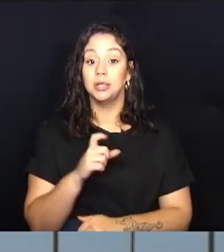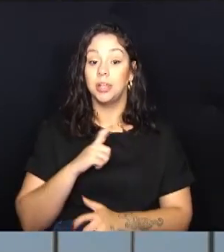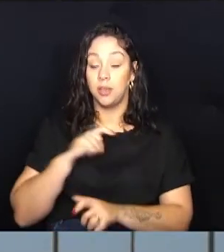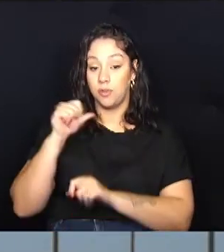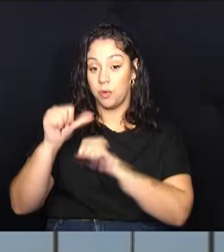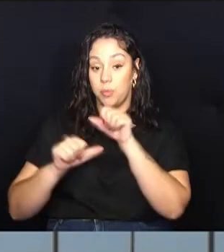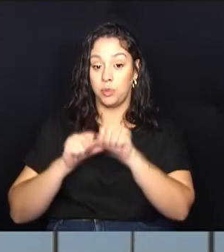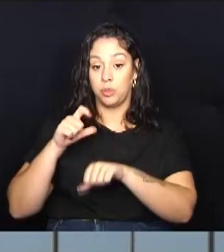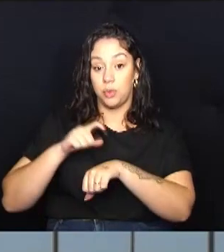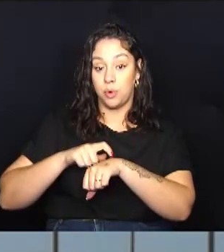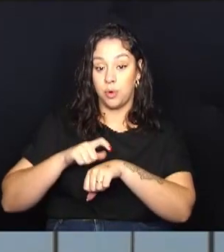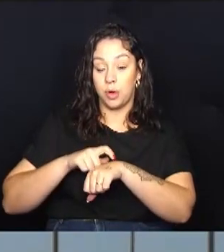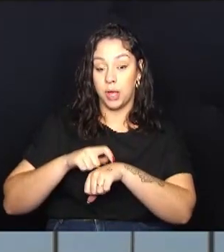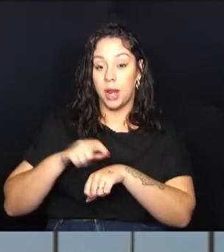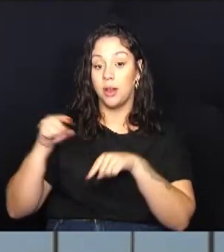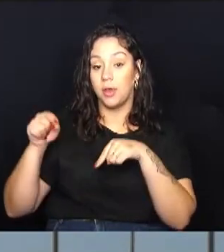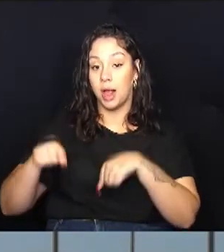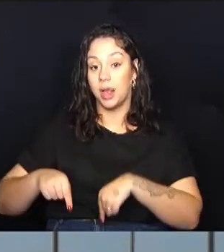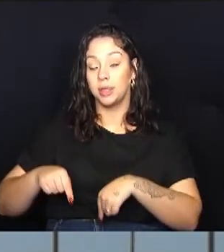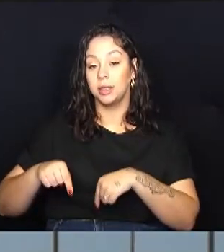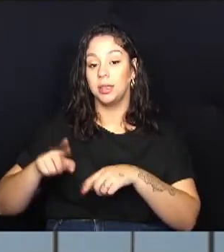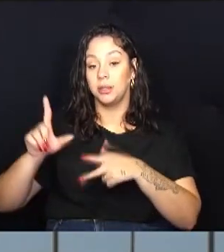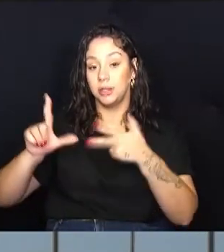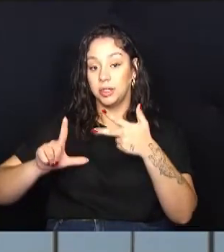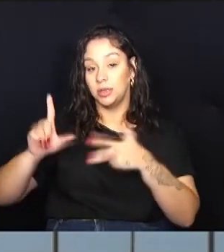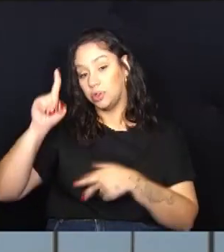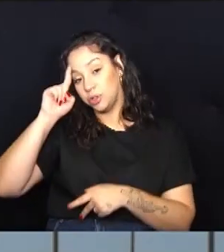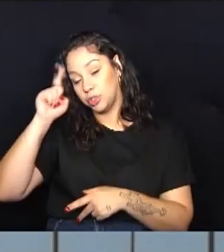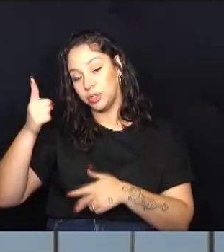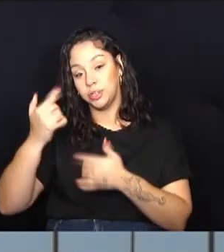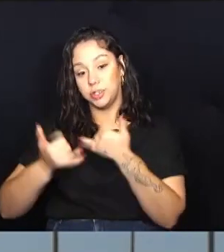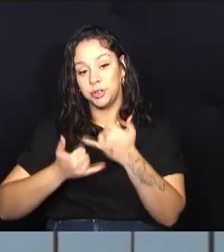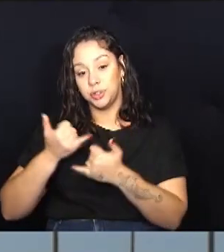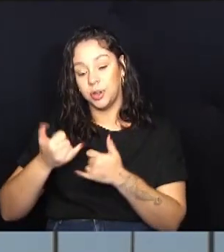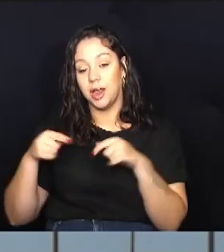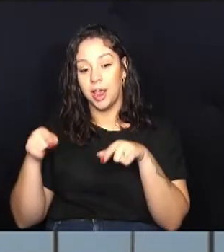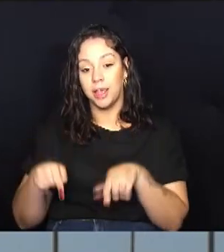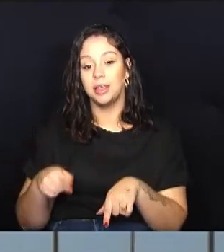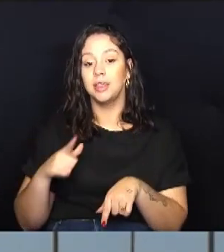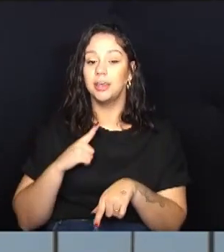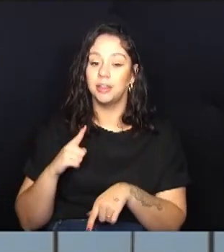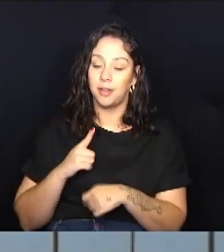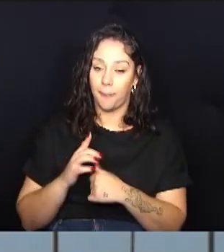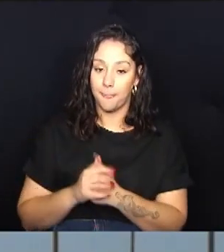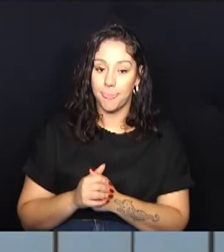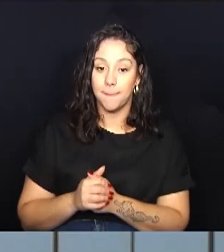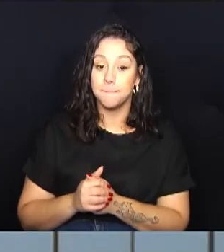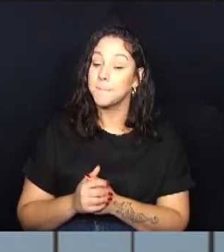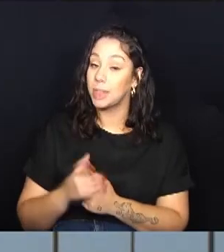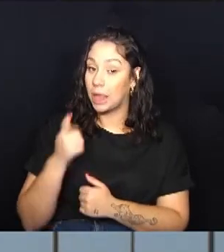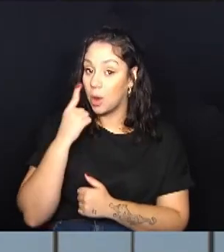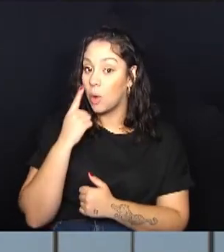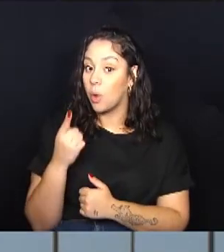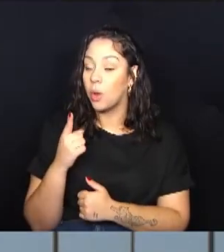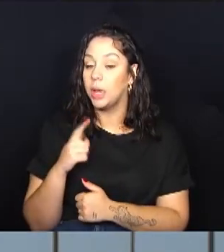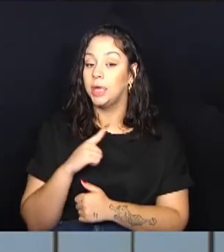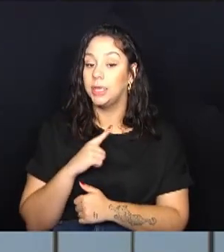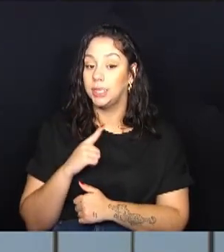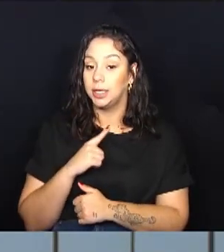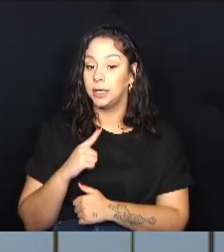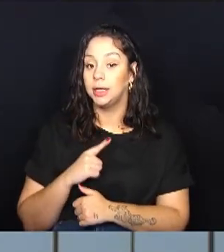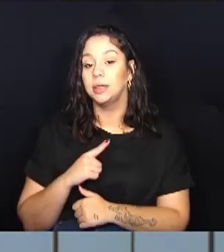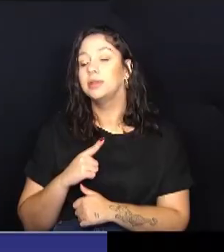horário do expediente no prédio do Legislativo nos dias de jogos da nossa seleção feminina. Olha só, a gente tem aí a